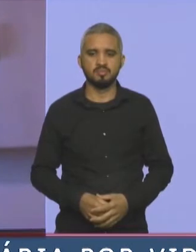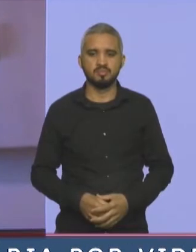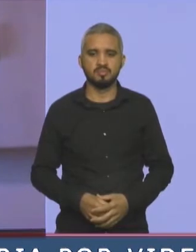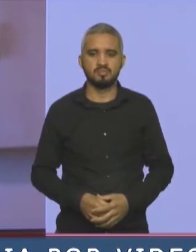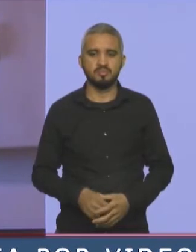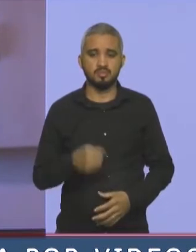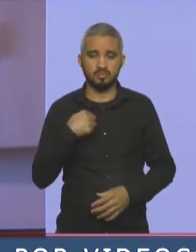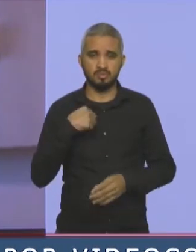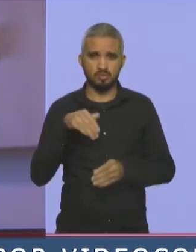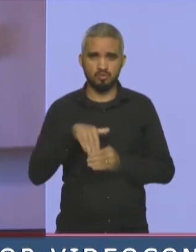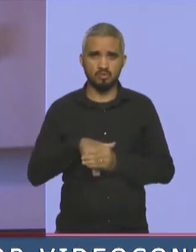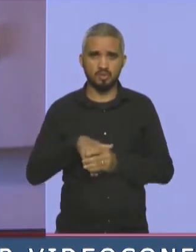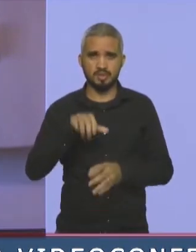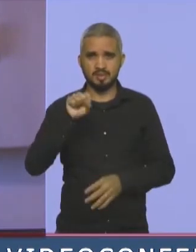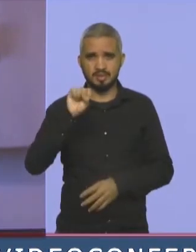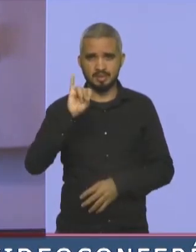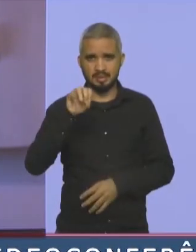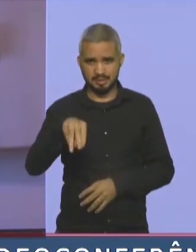com absoluta certeza, sim,